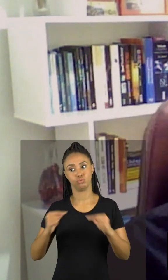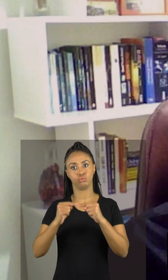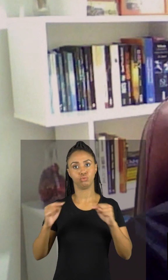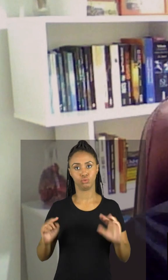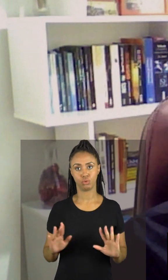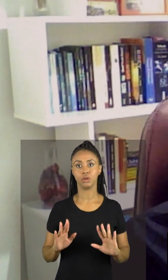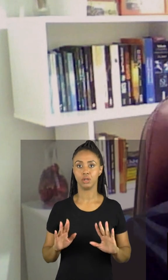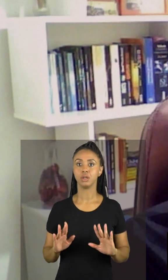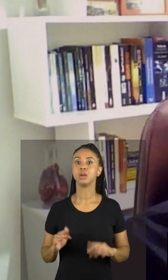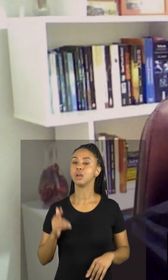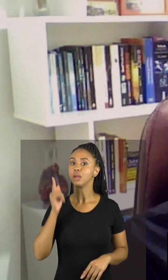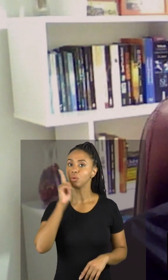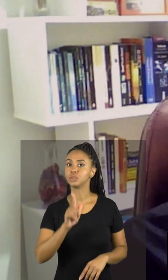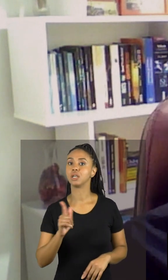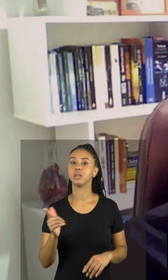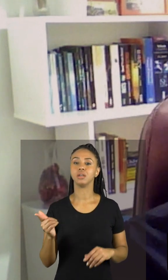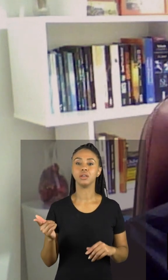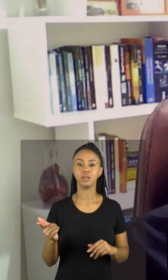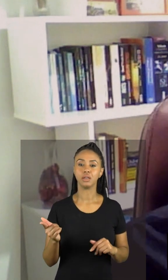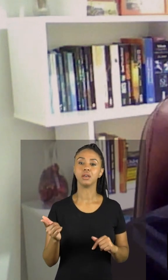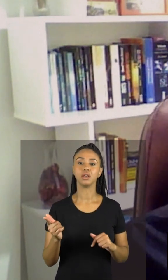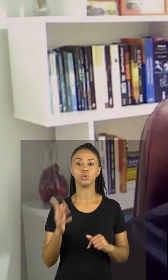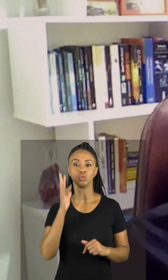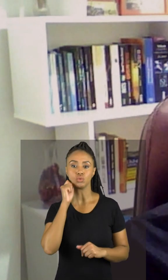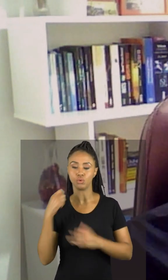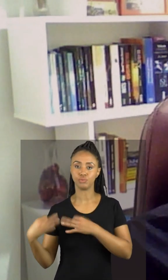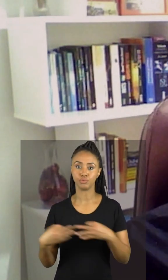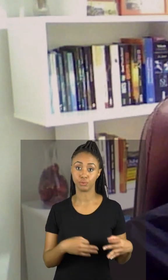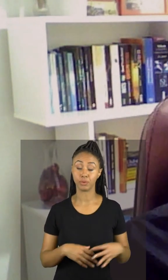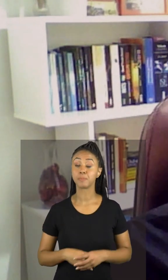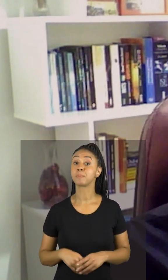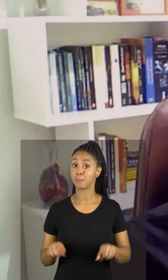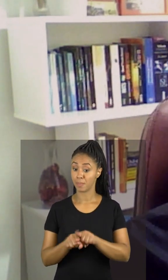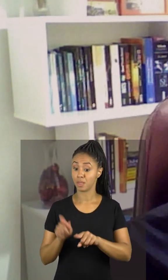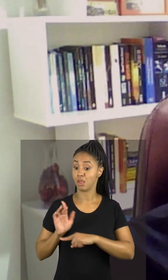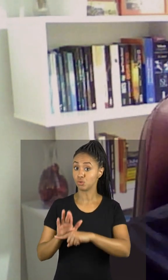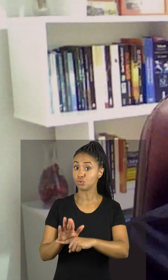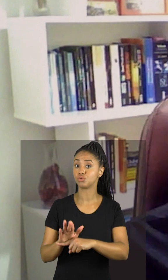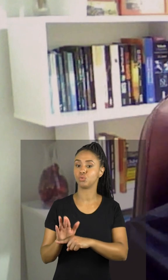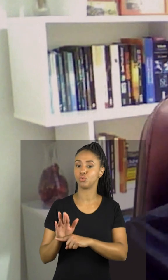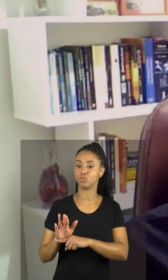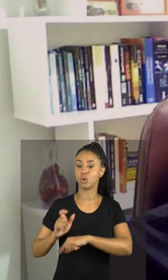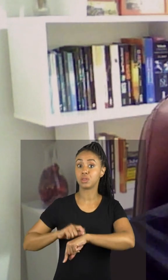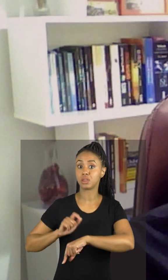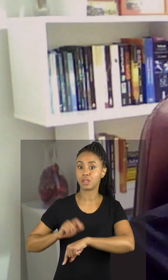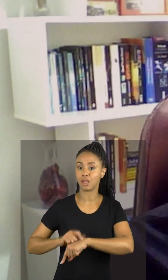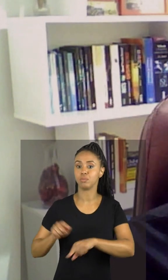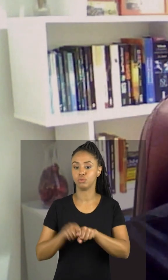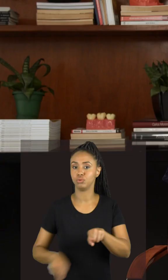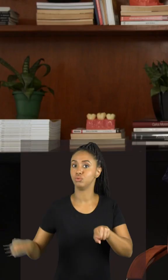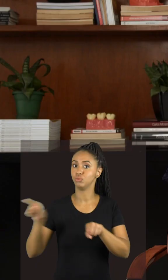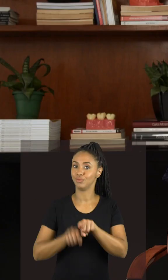para estabelecer aí uma boa higiene do sono isso ajuda bastante a regular o nosso ritmo